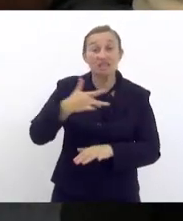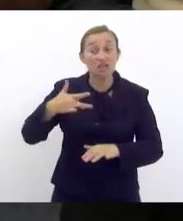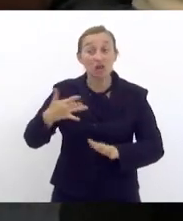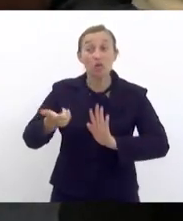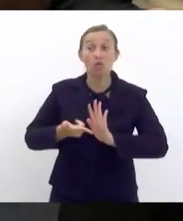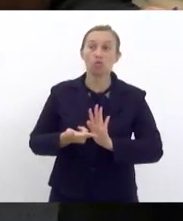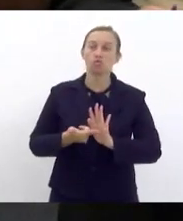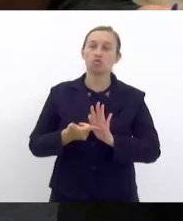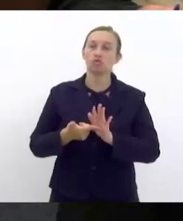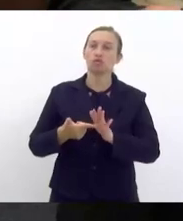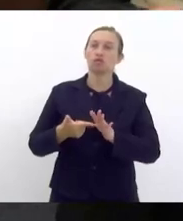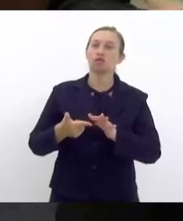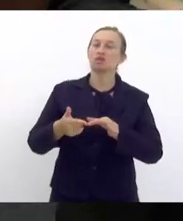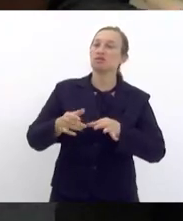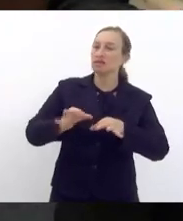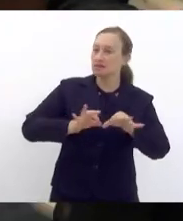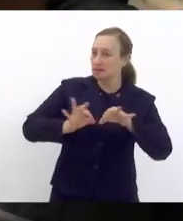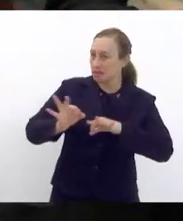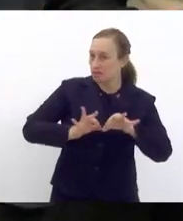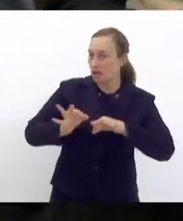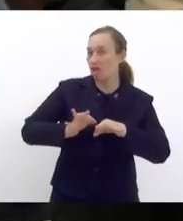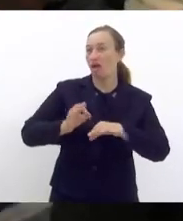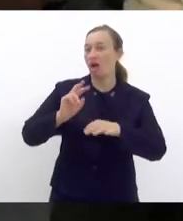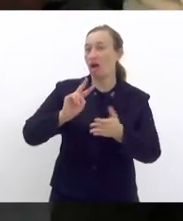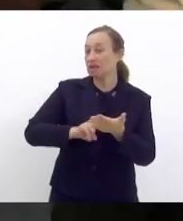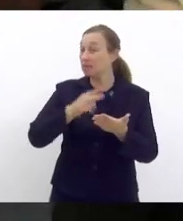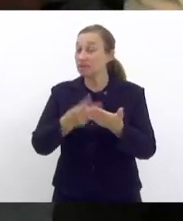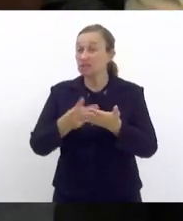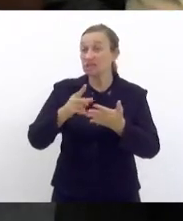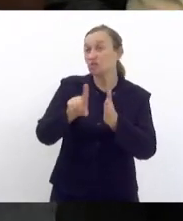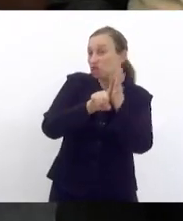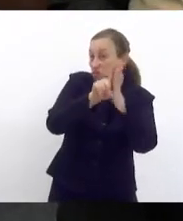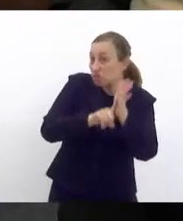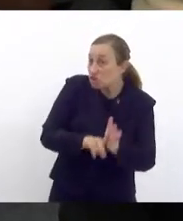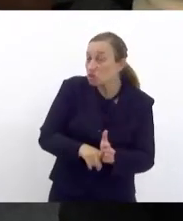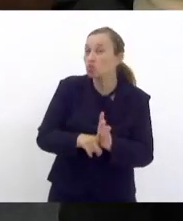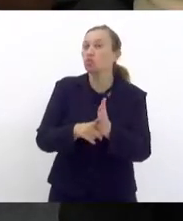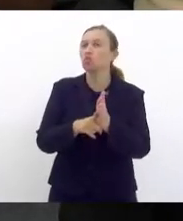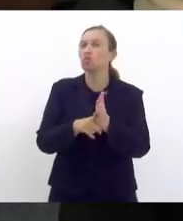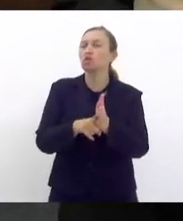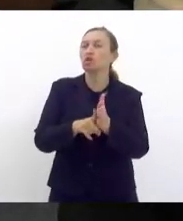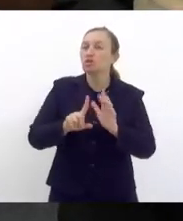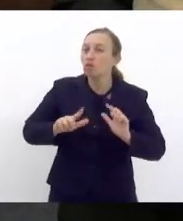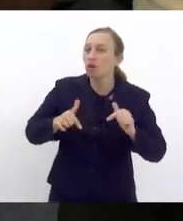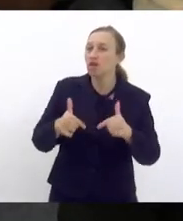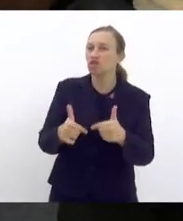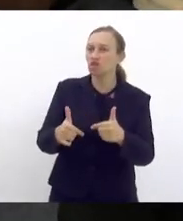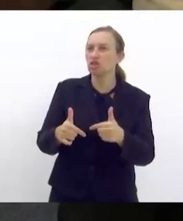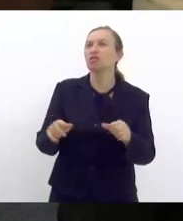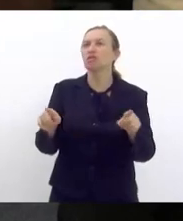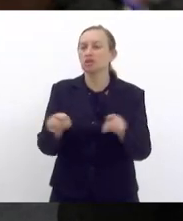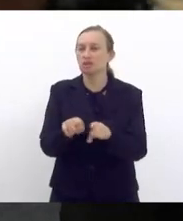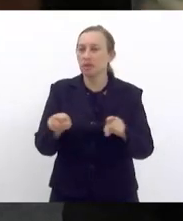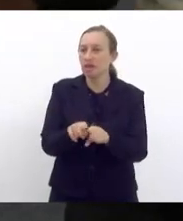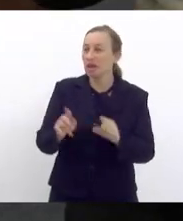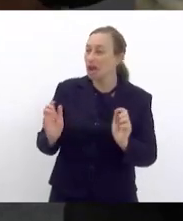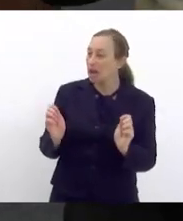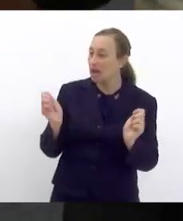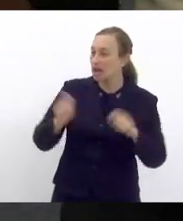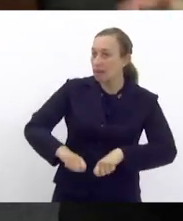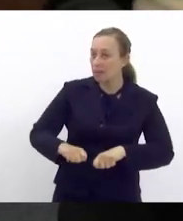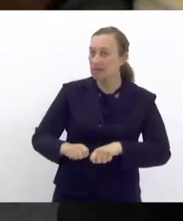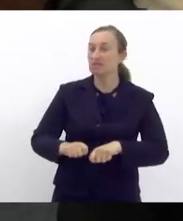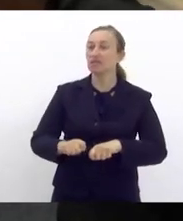porque são os profissionais que vão fazer a interpretação tanto do questionário, vão fazer a aplicação do questionário e vão ter a melhor capacidade para